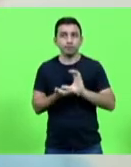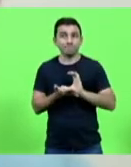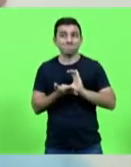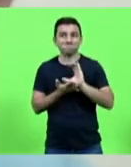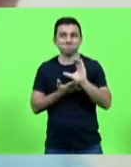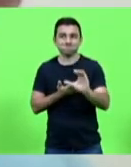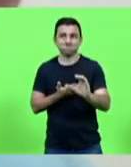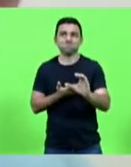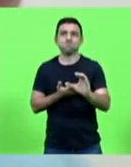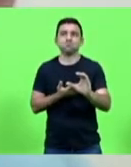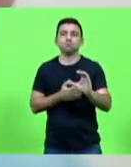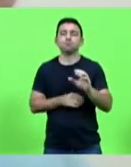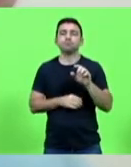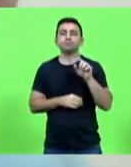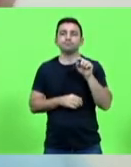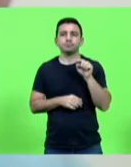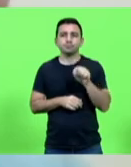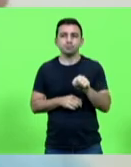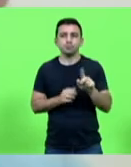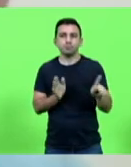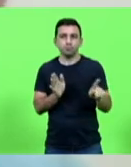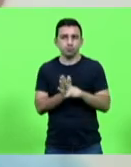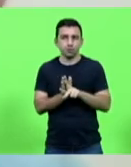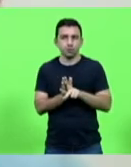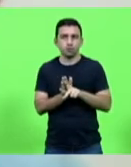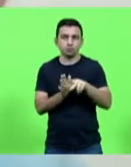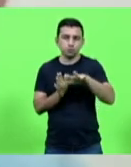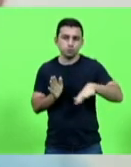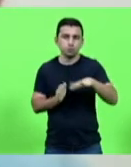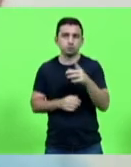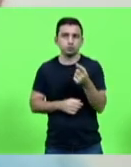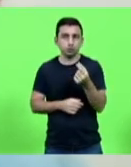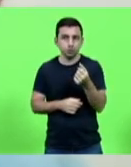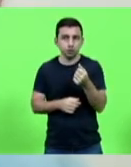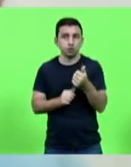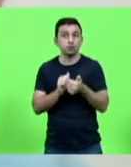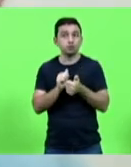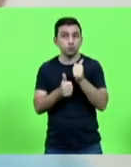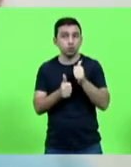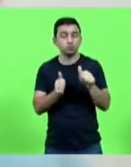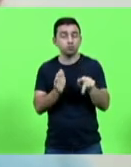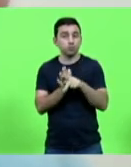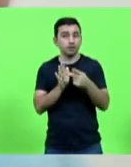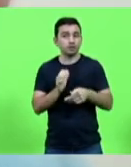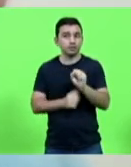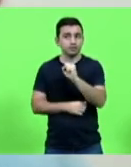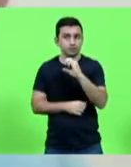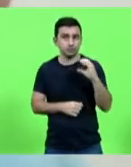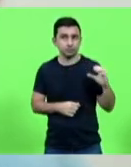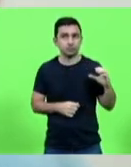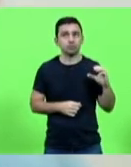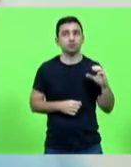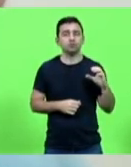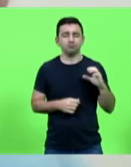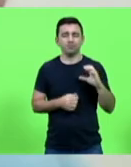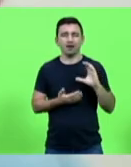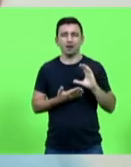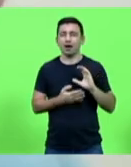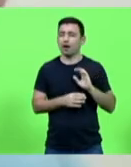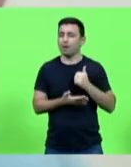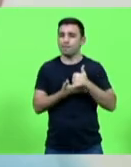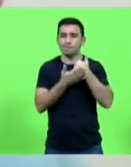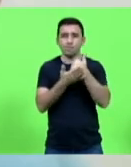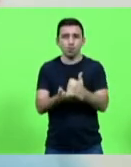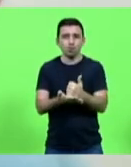nos recursos voltados ao esporte de Santa Catarina, que contribui imensamente para o